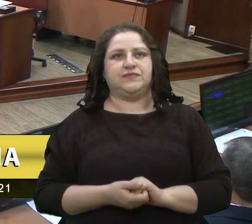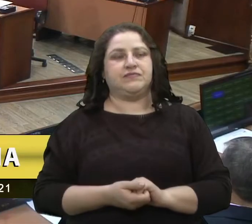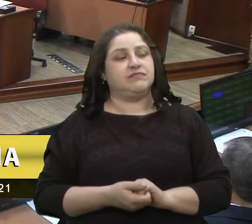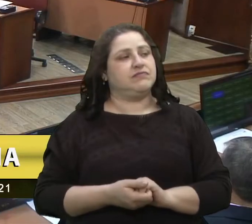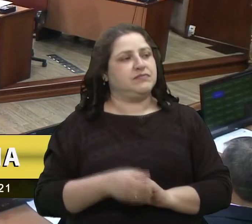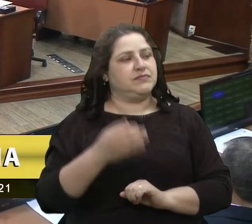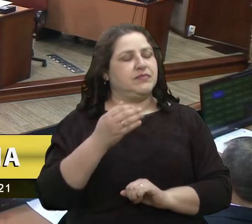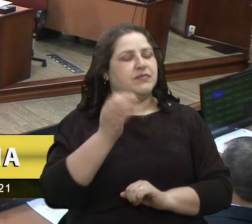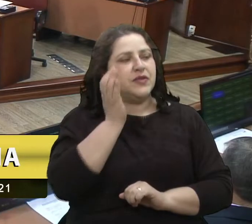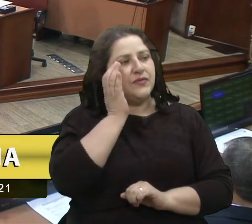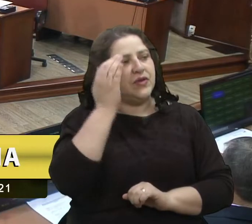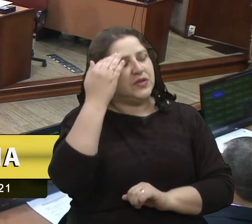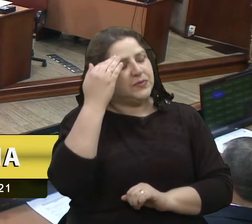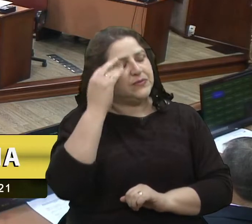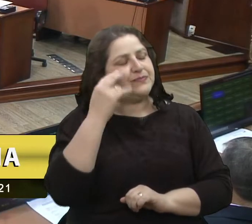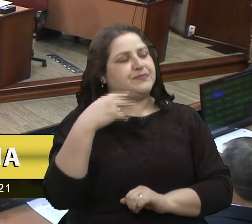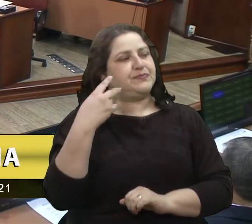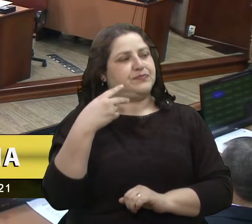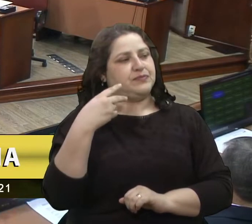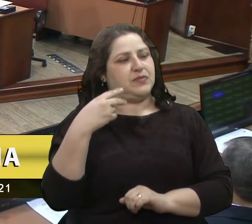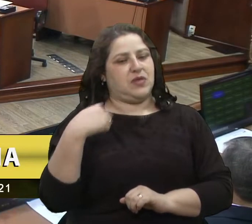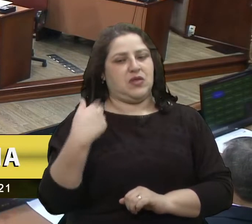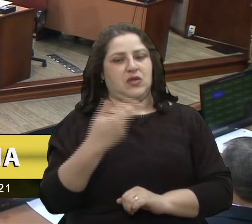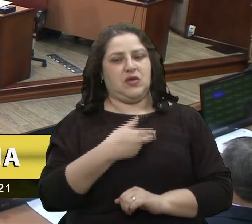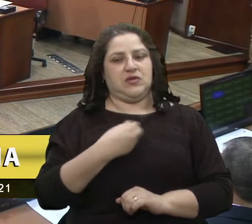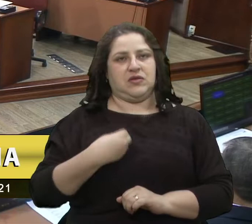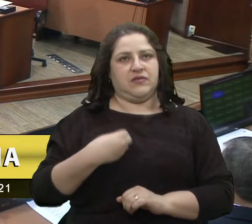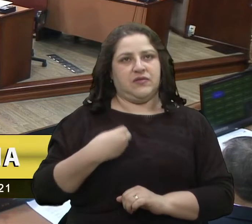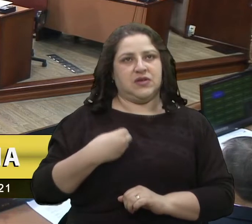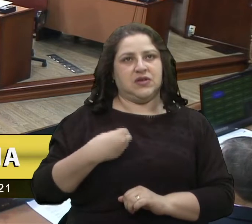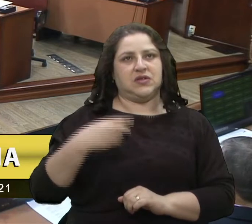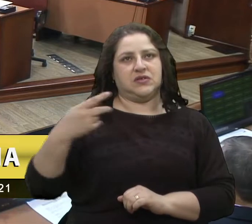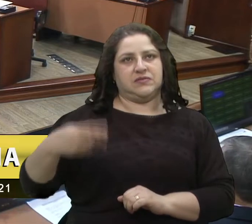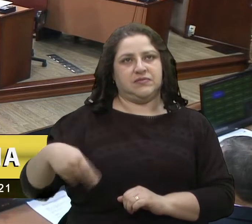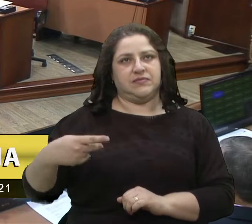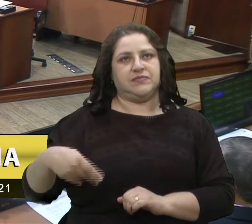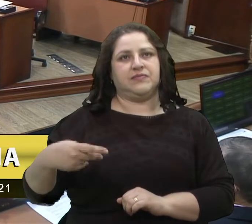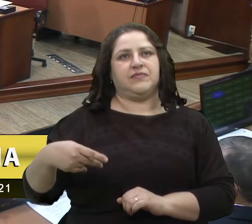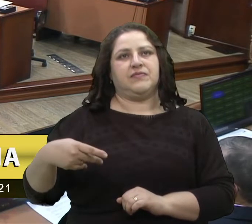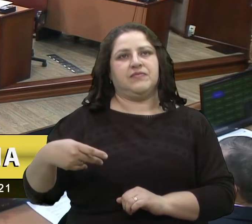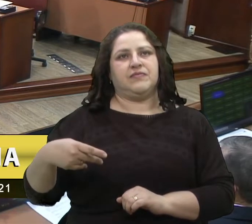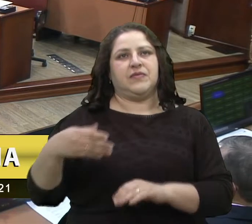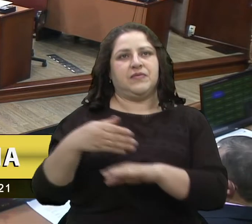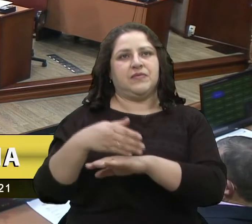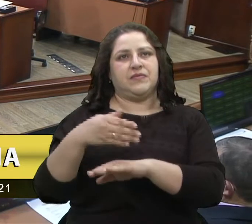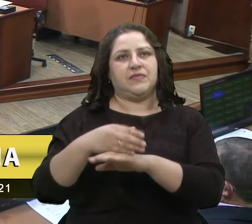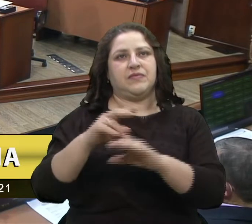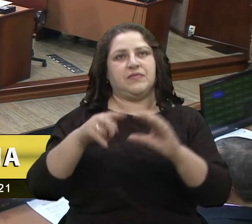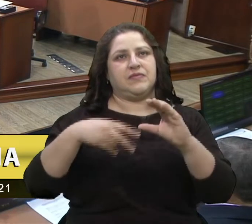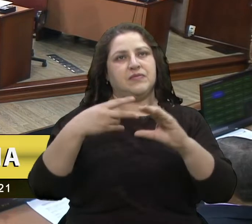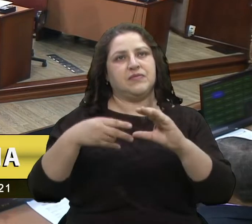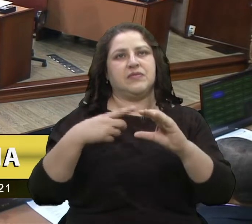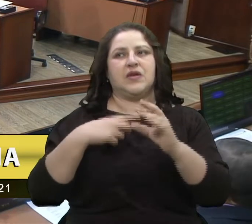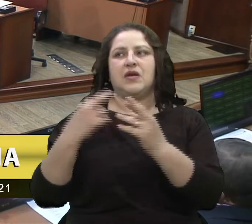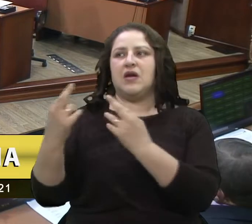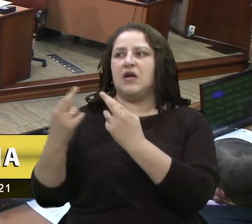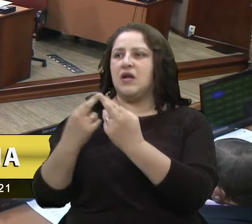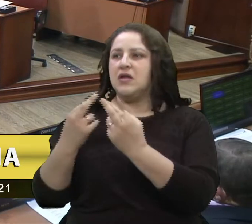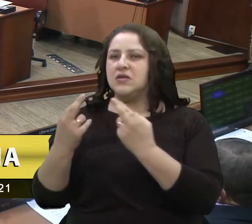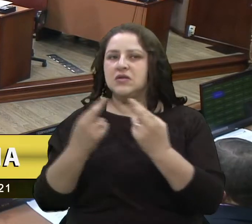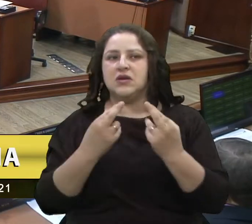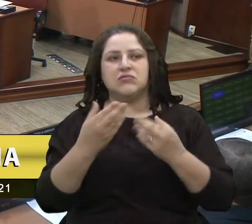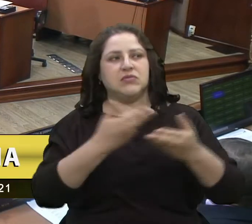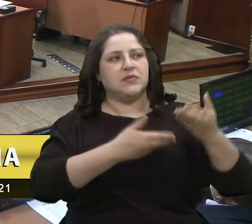na nossa passagem aqui, podemos dizer, na Câmara, a gente se relaciona e conhece muitas pessoas